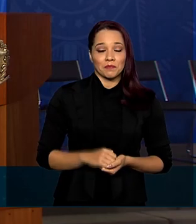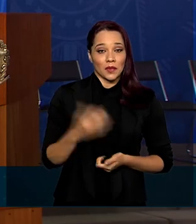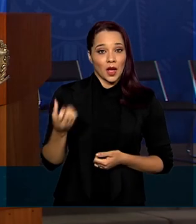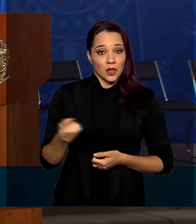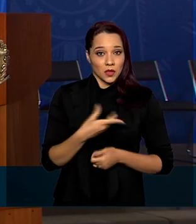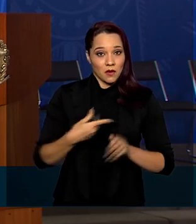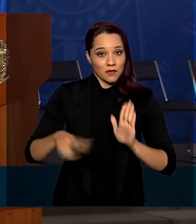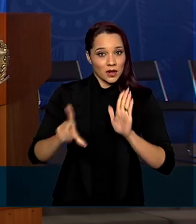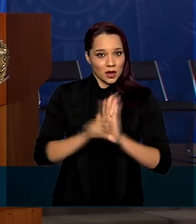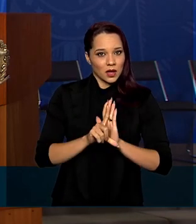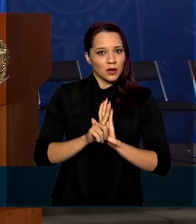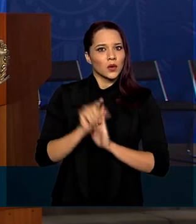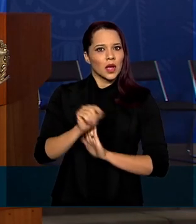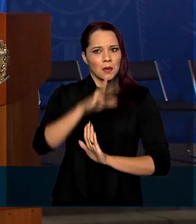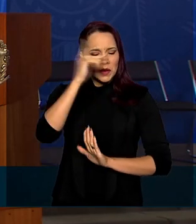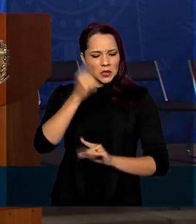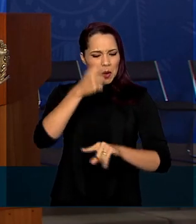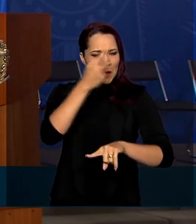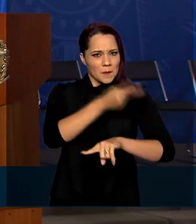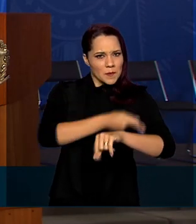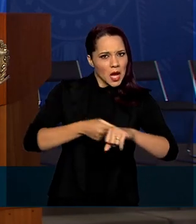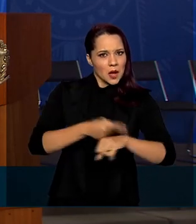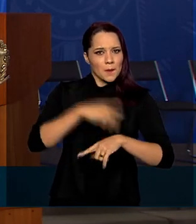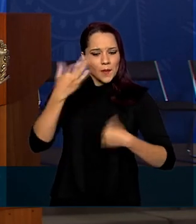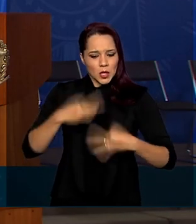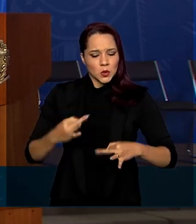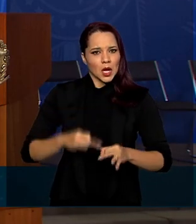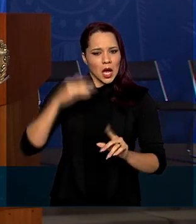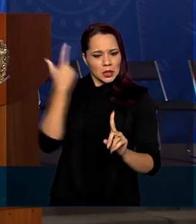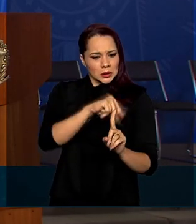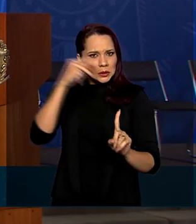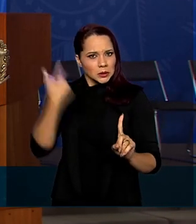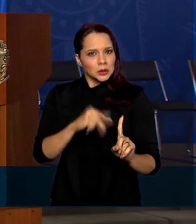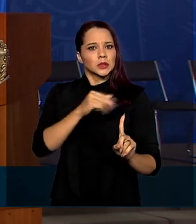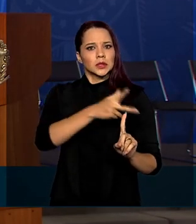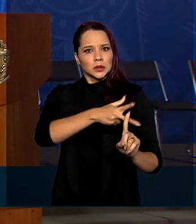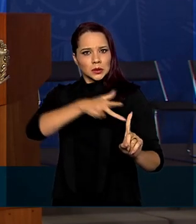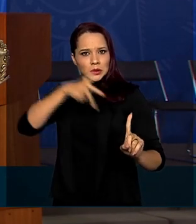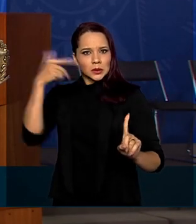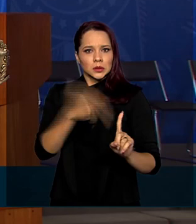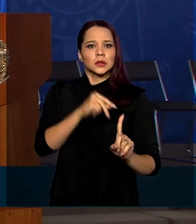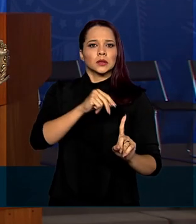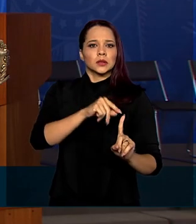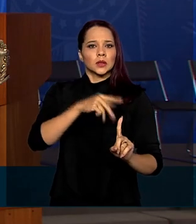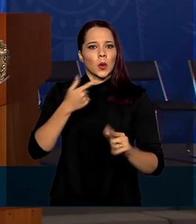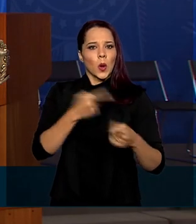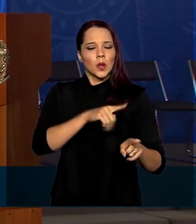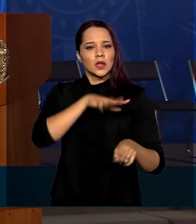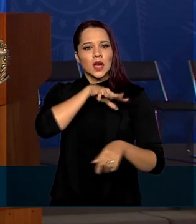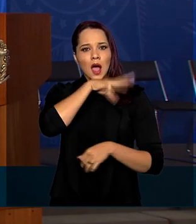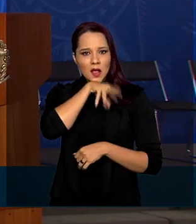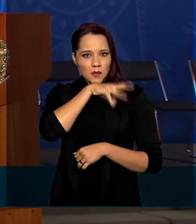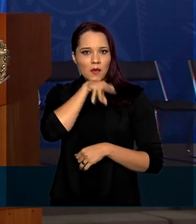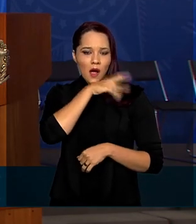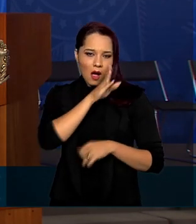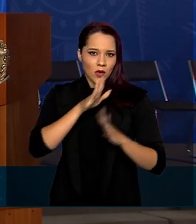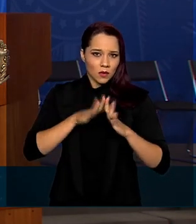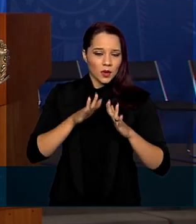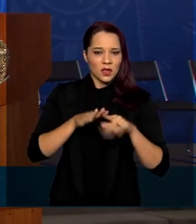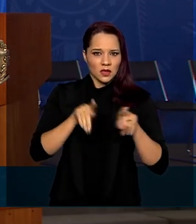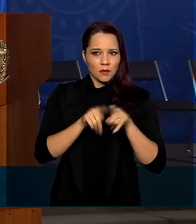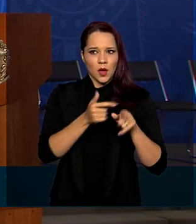nova lei prevê que quem mutilar, machucar ou praticar maus tratos e abusos contra animais domésticos e